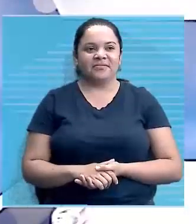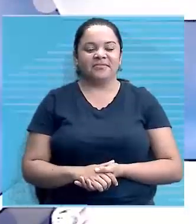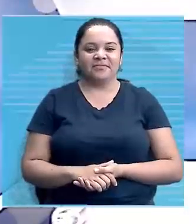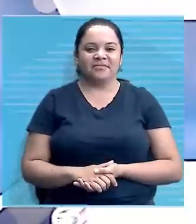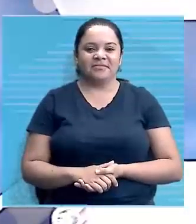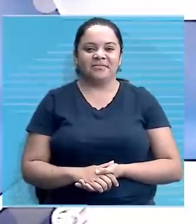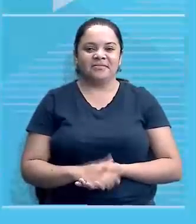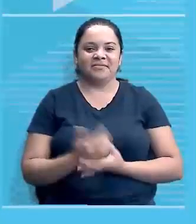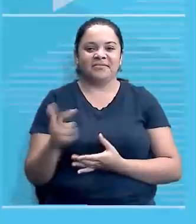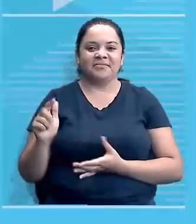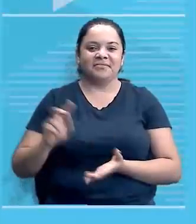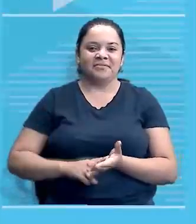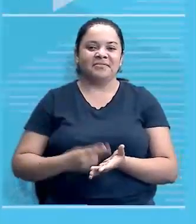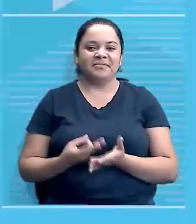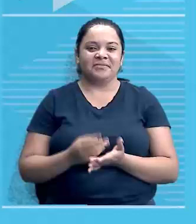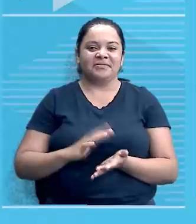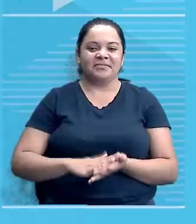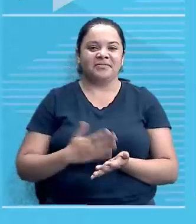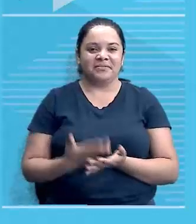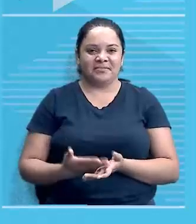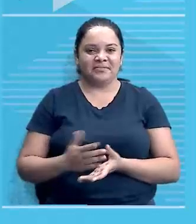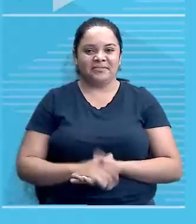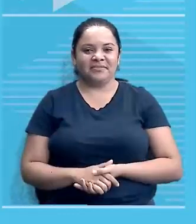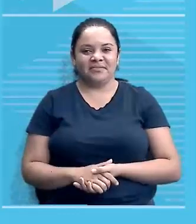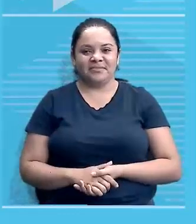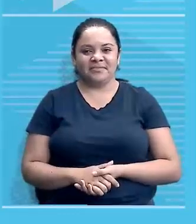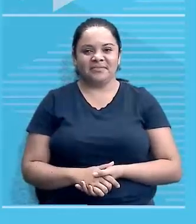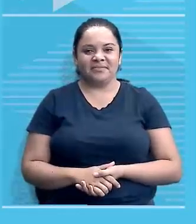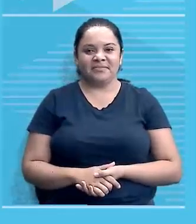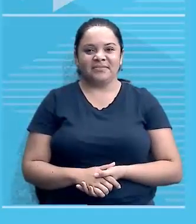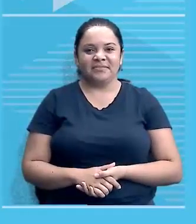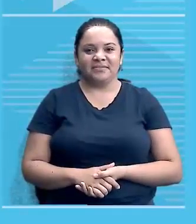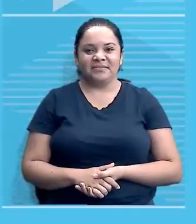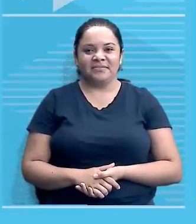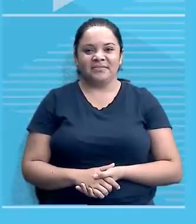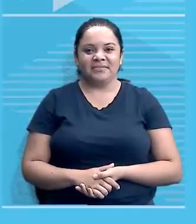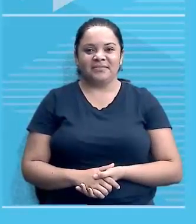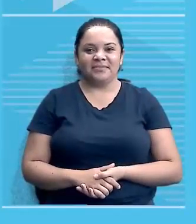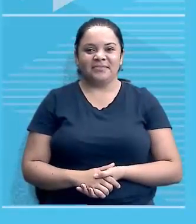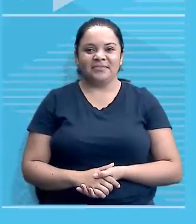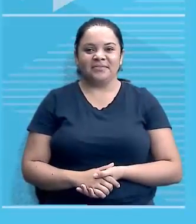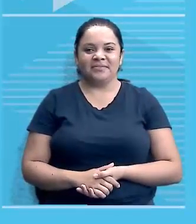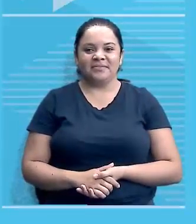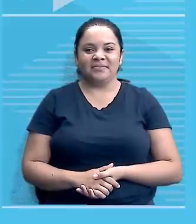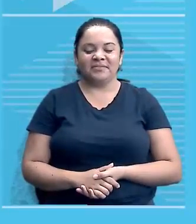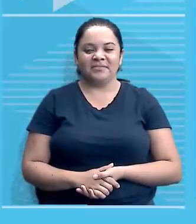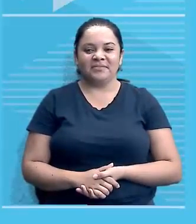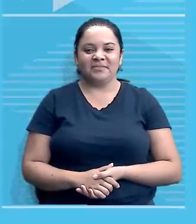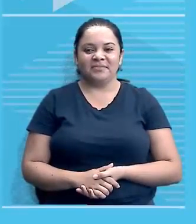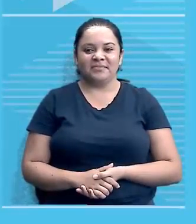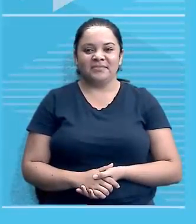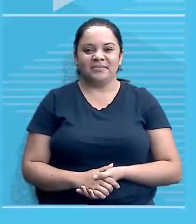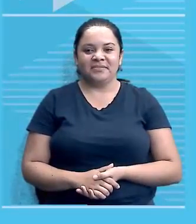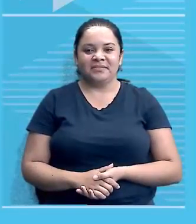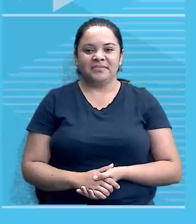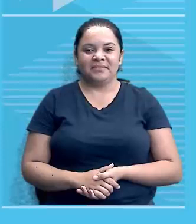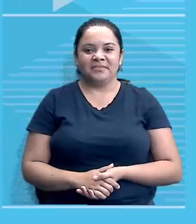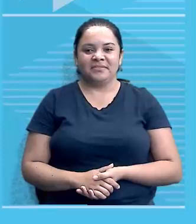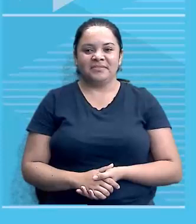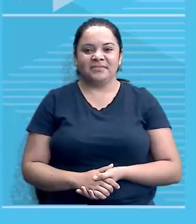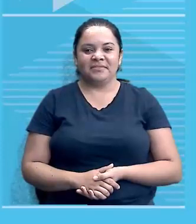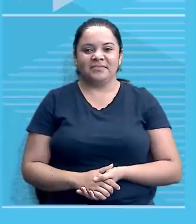Libras. Lembrando aí o nosso cronômetro Janaína, para nós termos uma base boa dessa aula. Então meus queridos, vamos lá, vamos dar